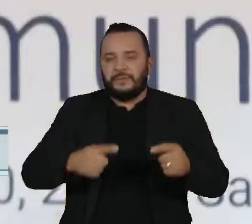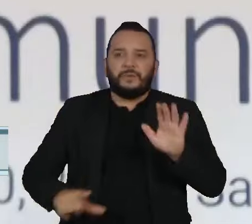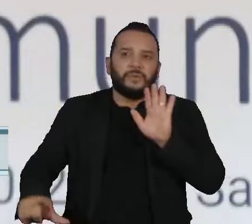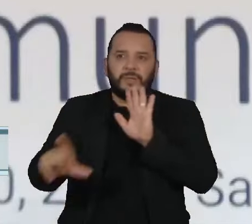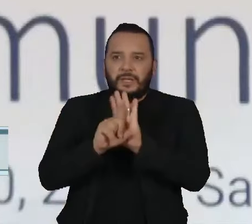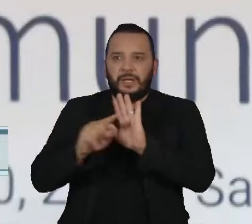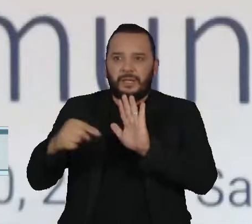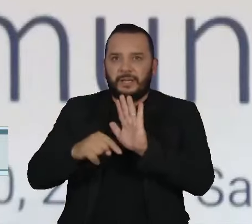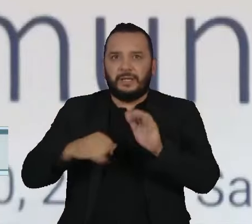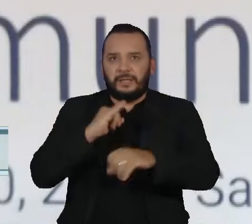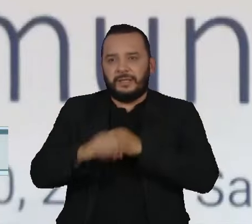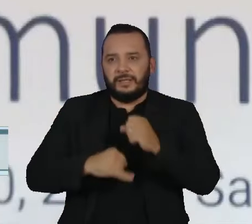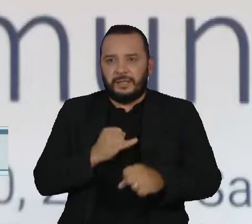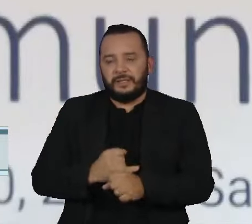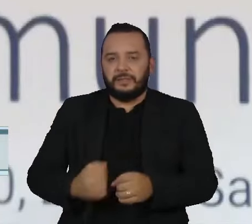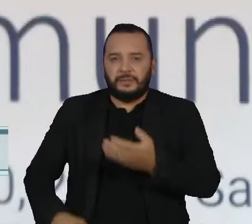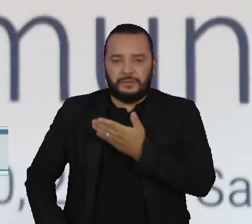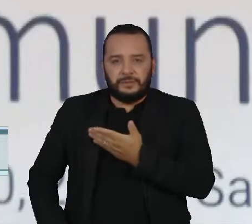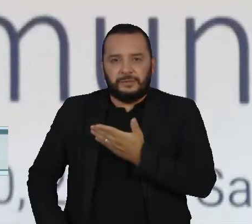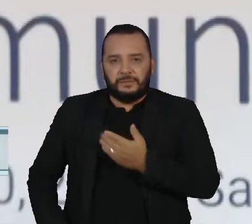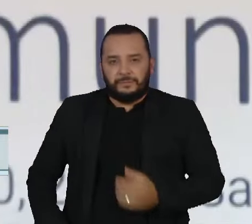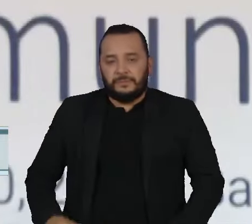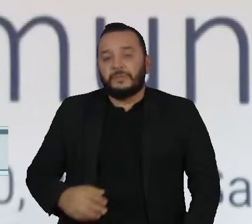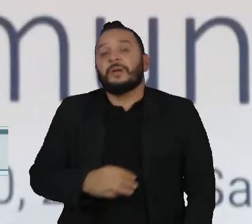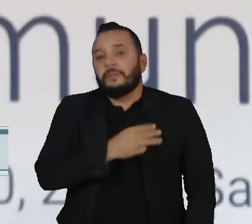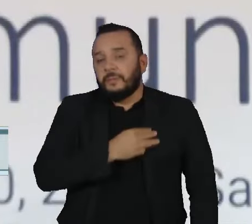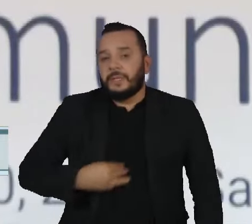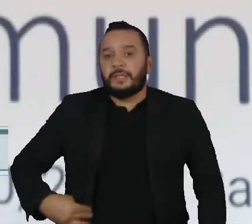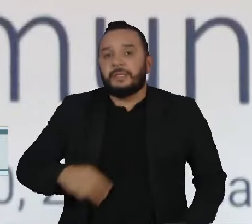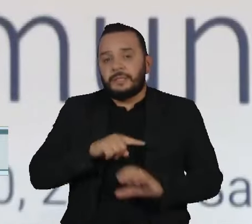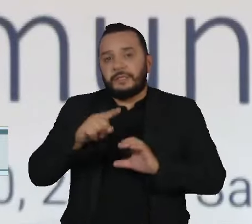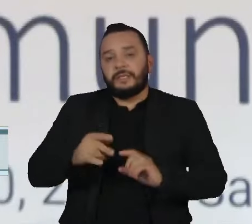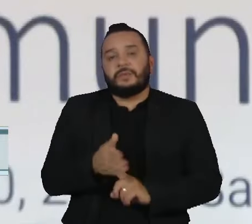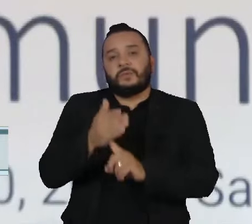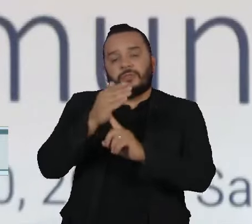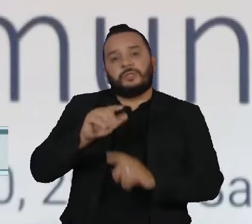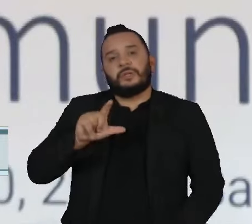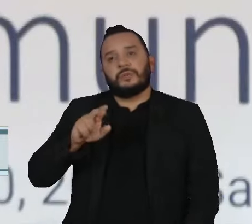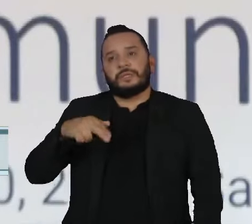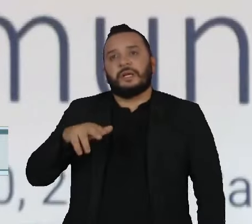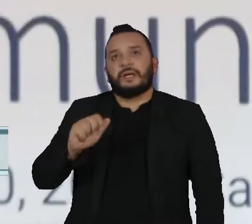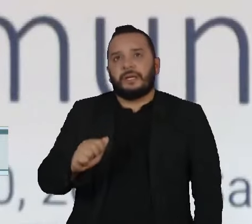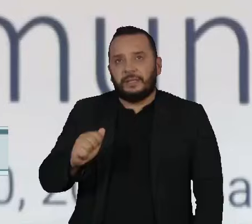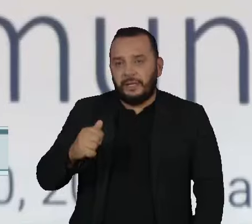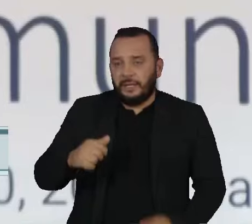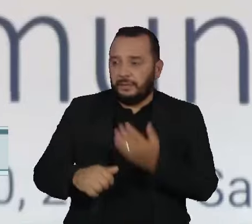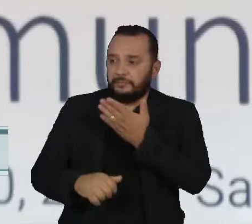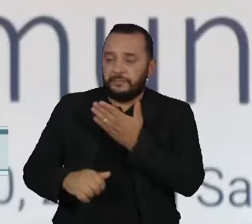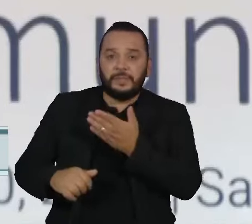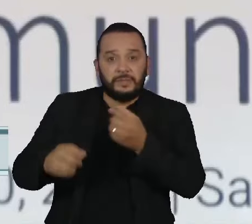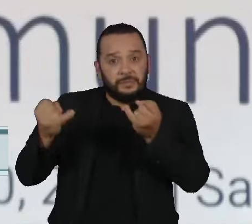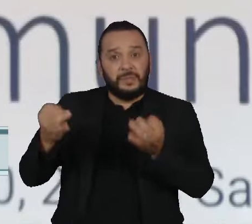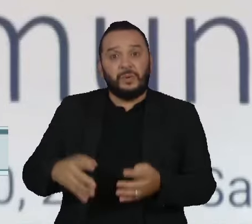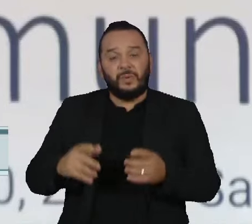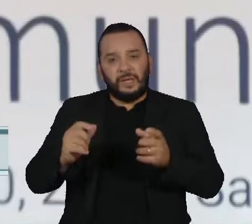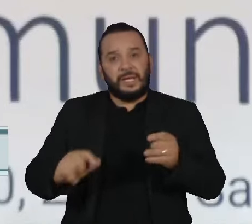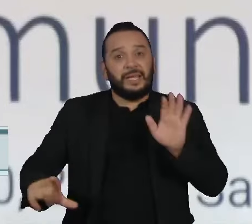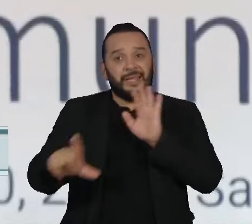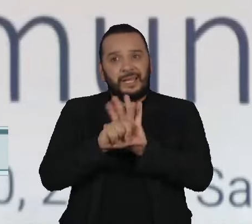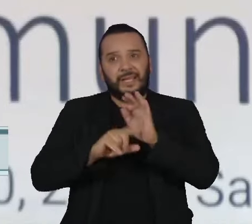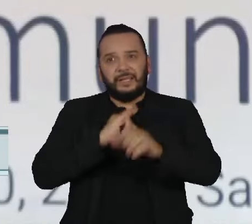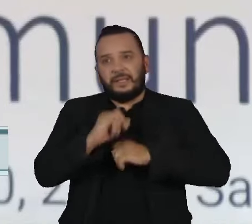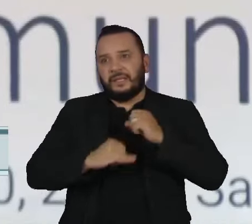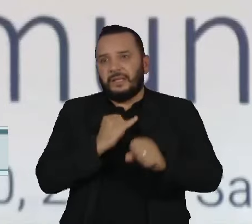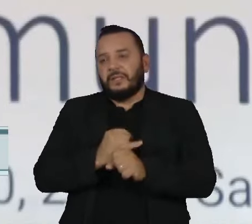A ministra da Ciência e Tecnologia, Luciana Santos, citou o marco civil como um importante avanço. Eu